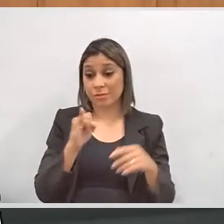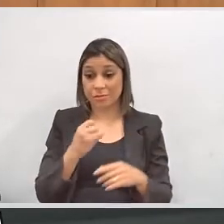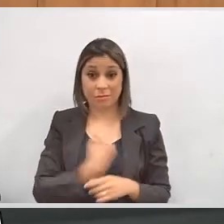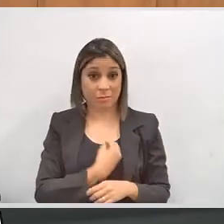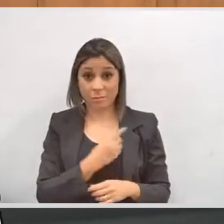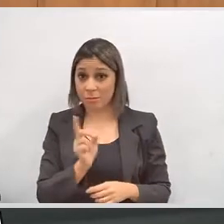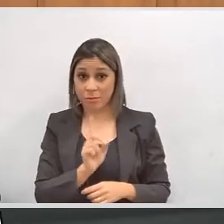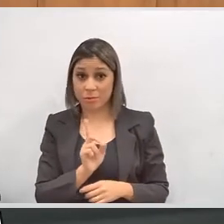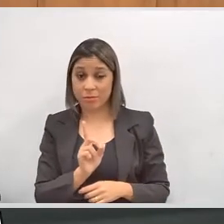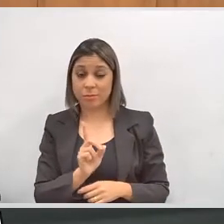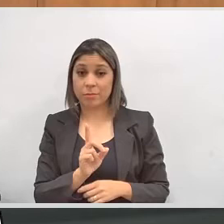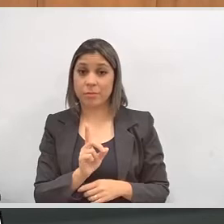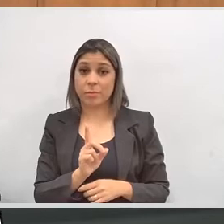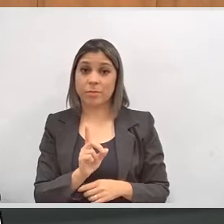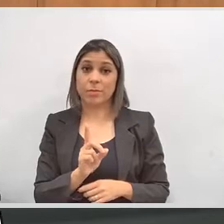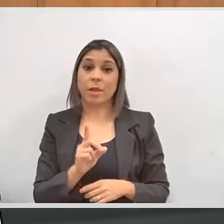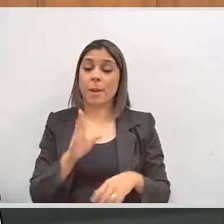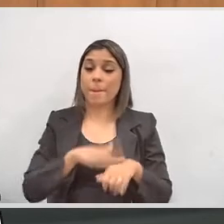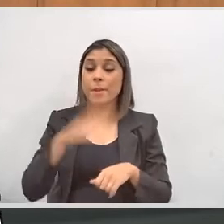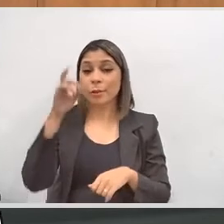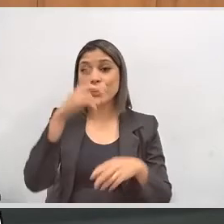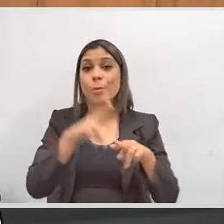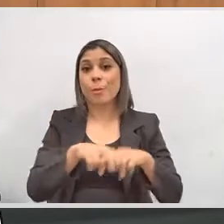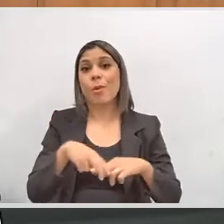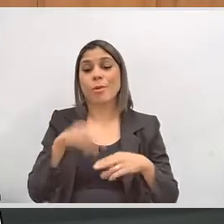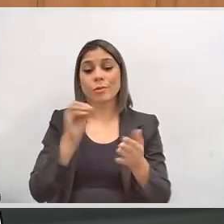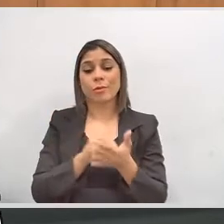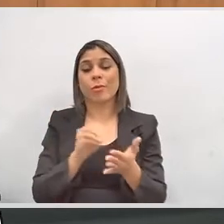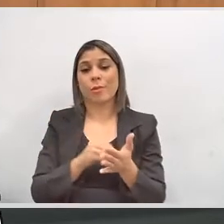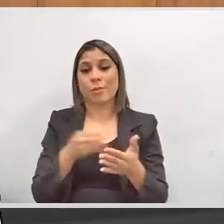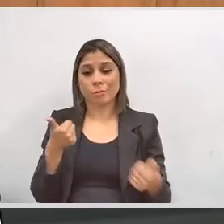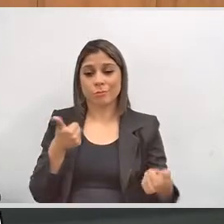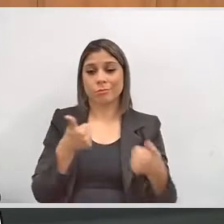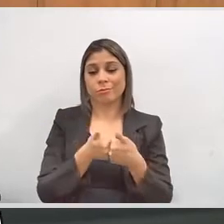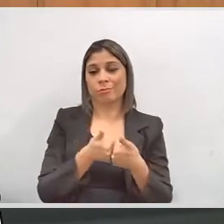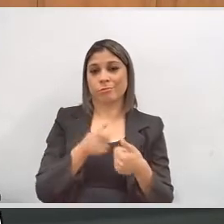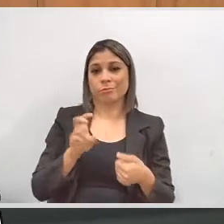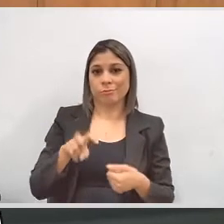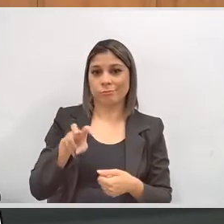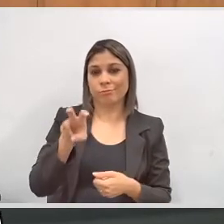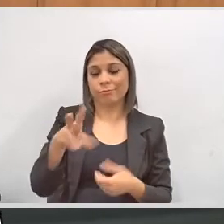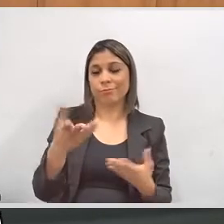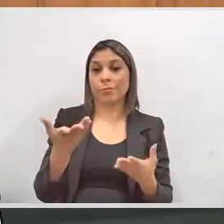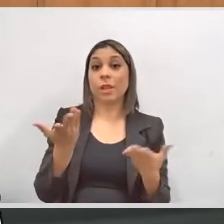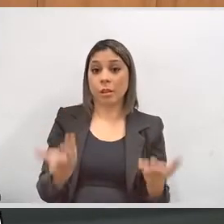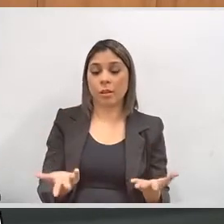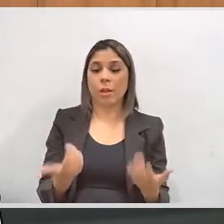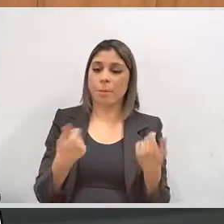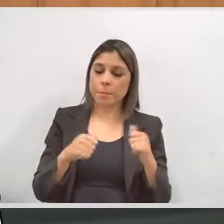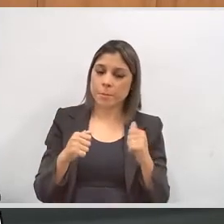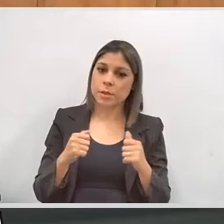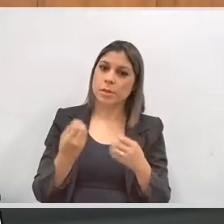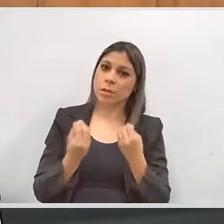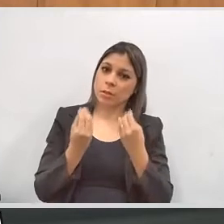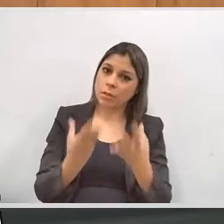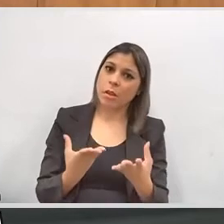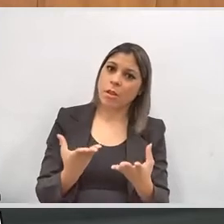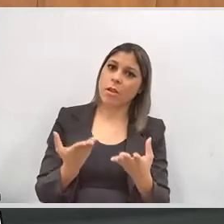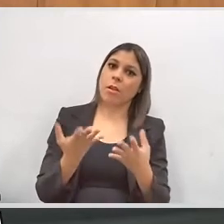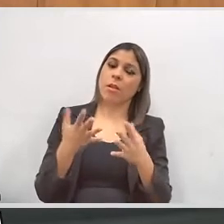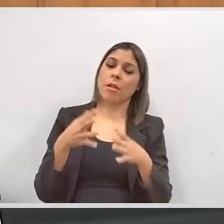não participação se dá pela não mobilidade. Assim, garantimos transportes aos moradores da zona rural,